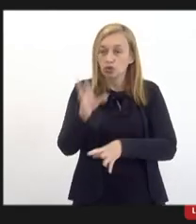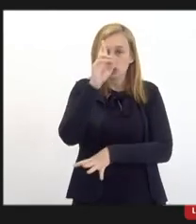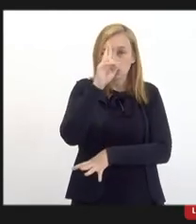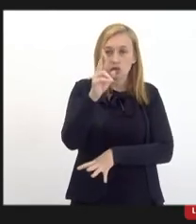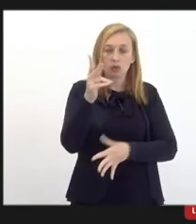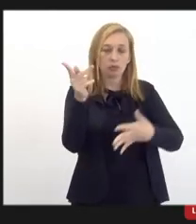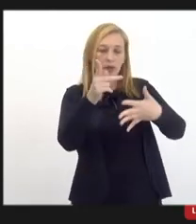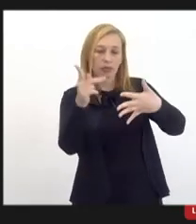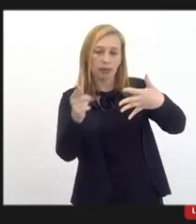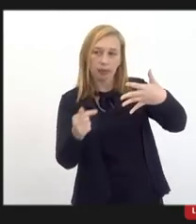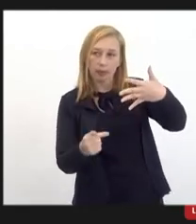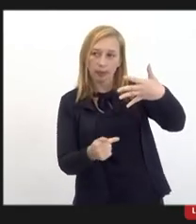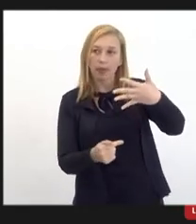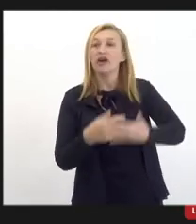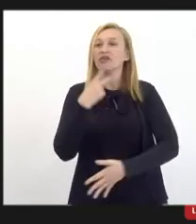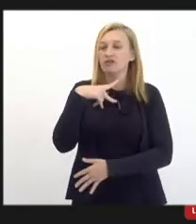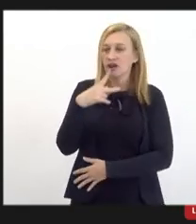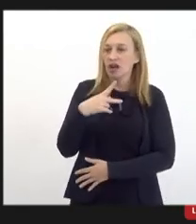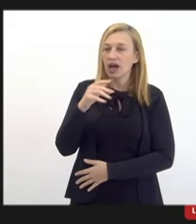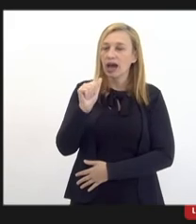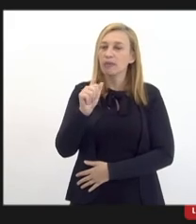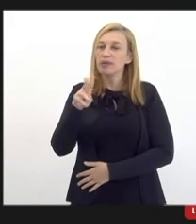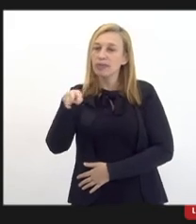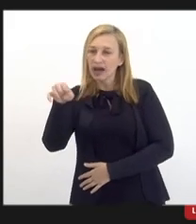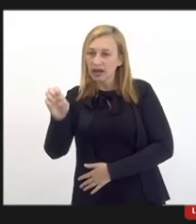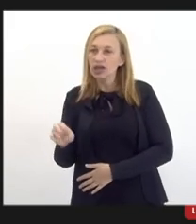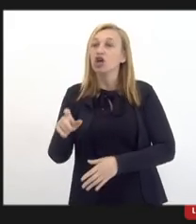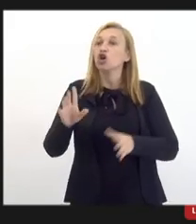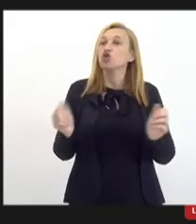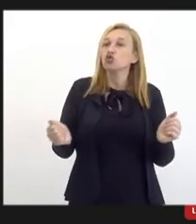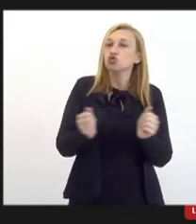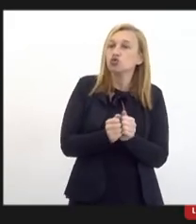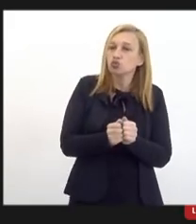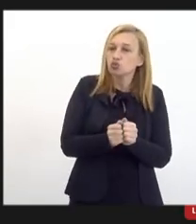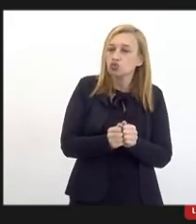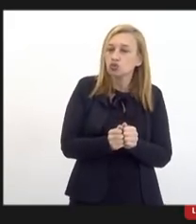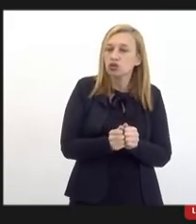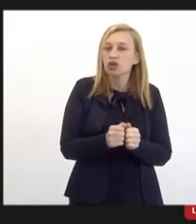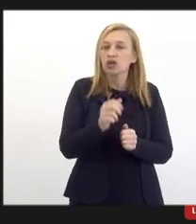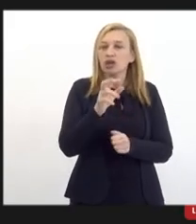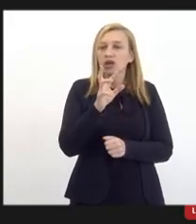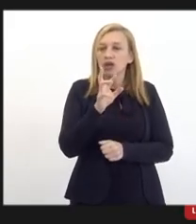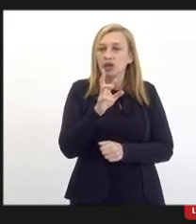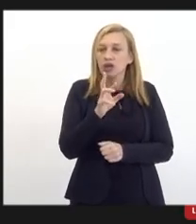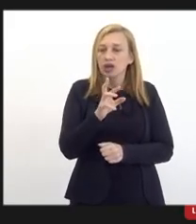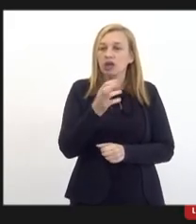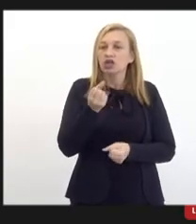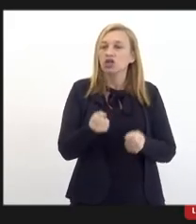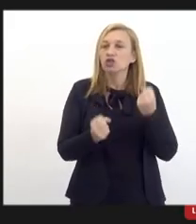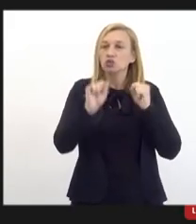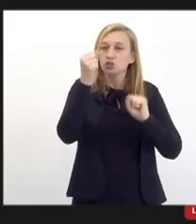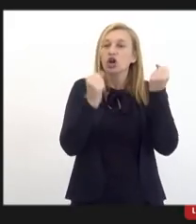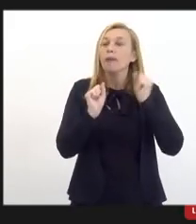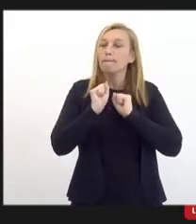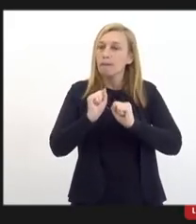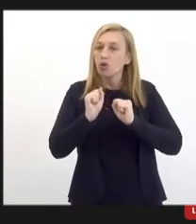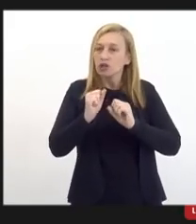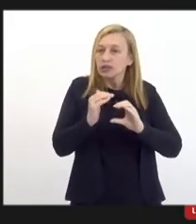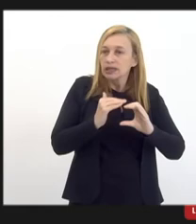pontuou a BIMAC junto com com a Rio Indústria pode nos encaminhar